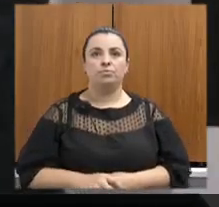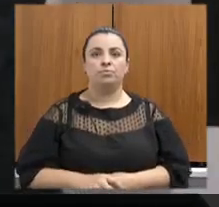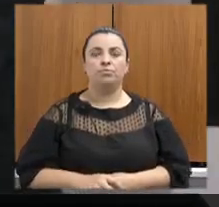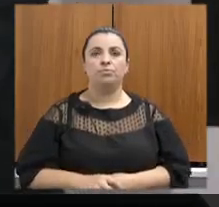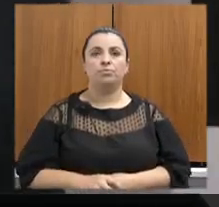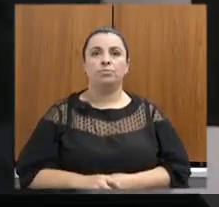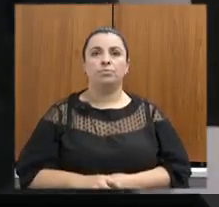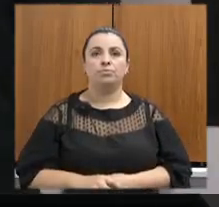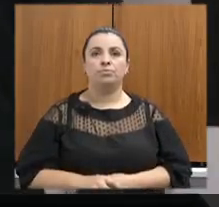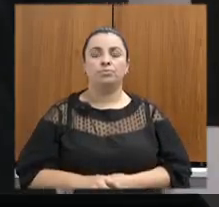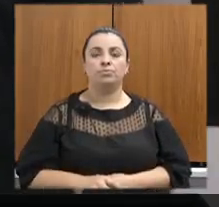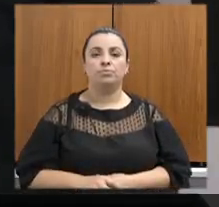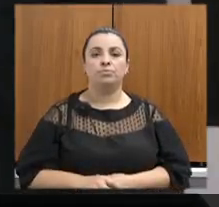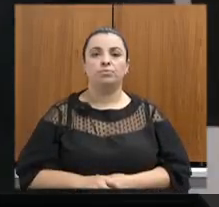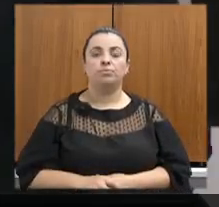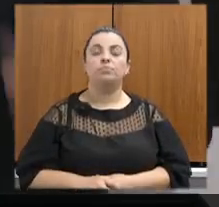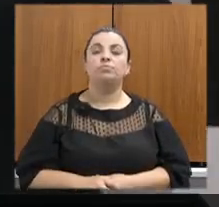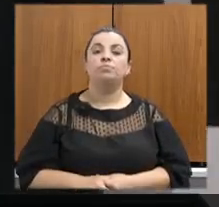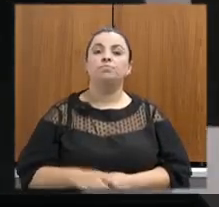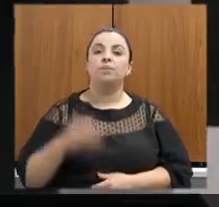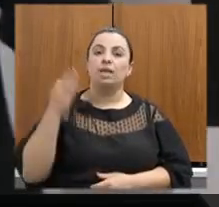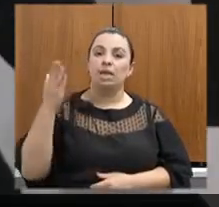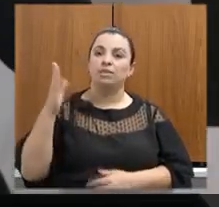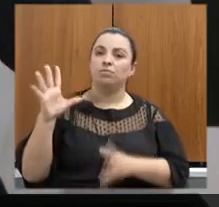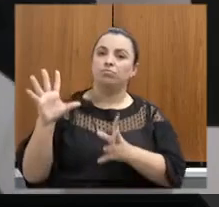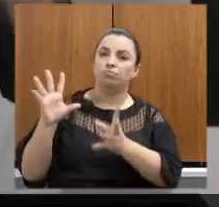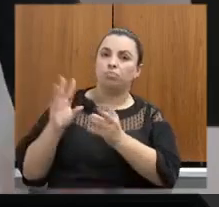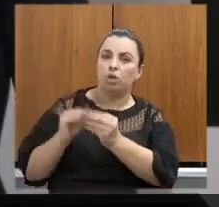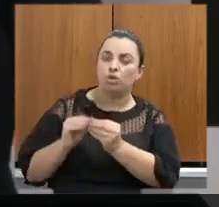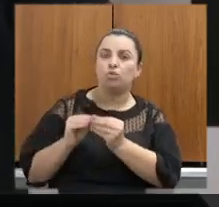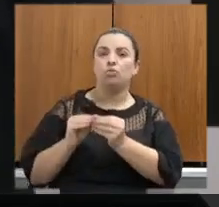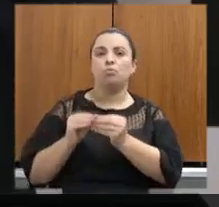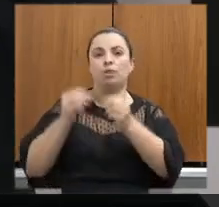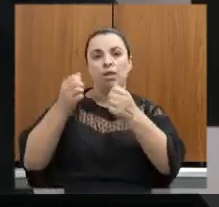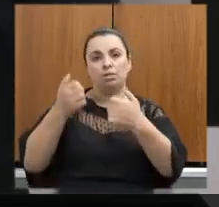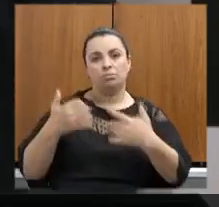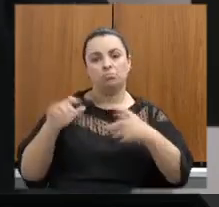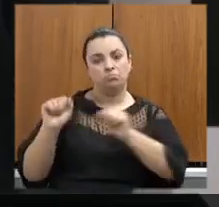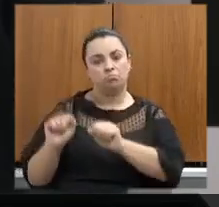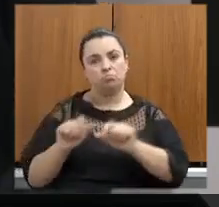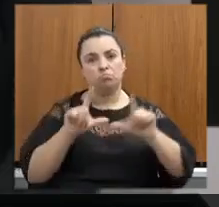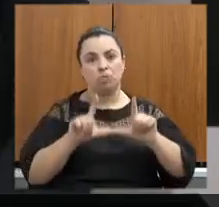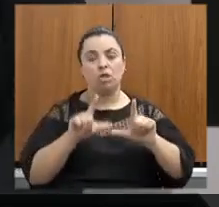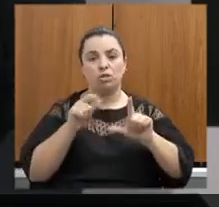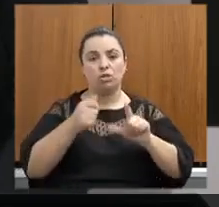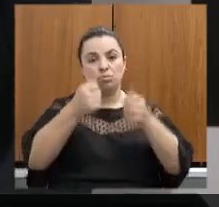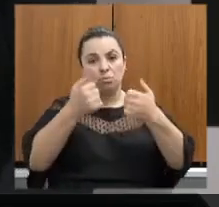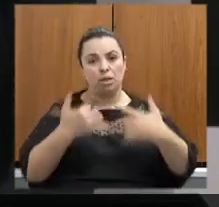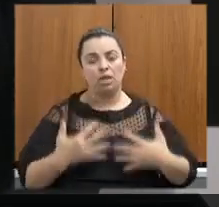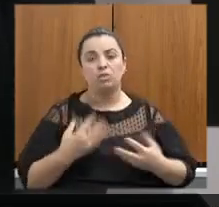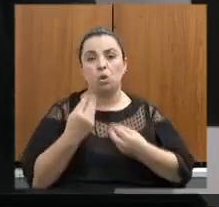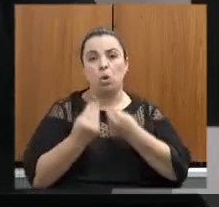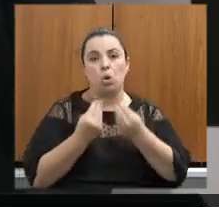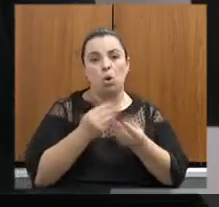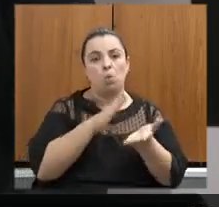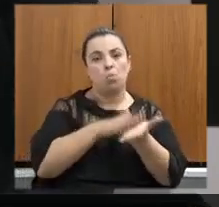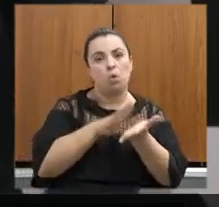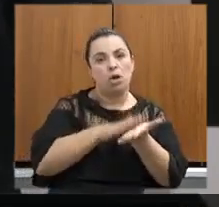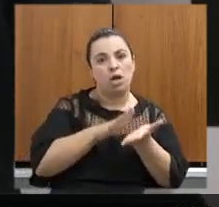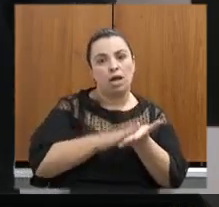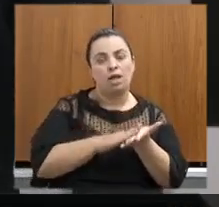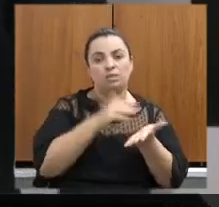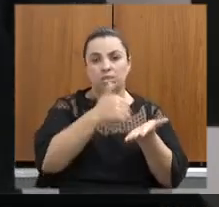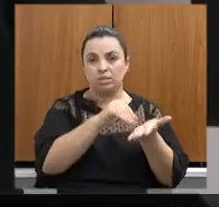Esse é o sumário da nossa apresentação de prestação de contas a essa Assembleia Legislativa, os temas que serão